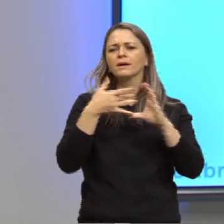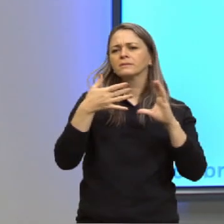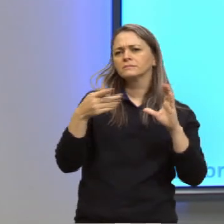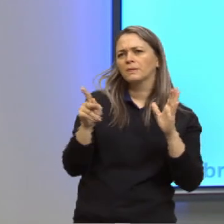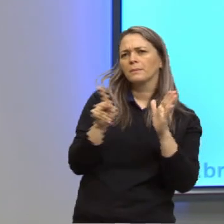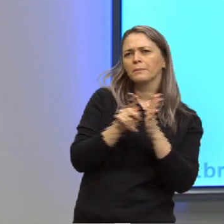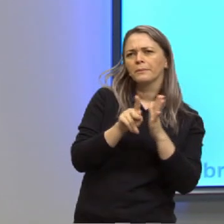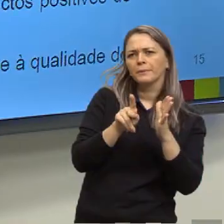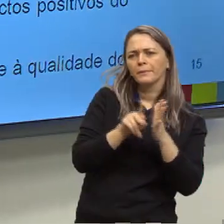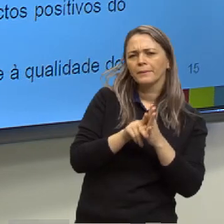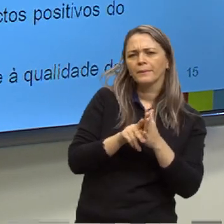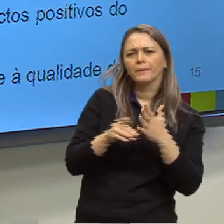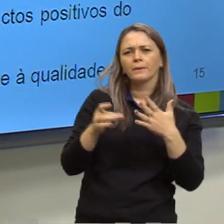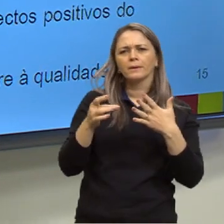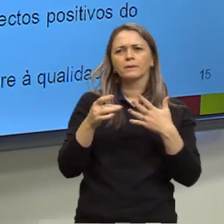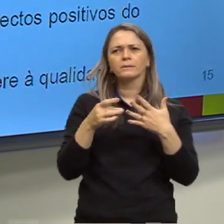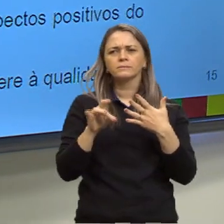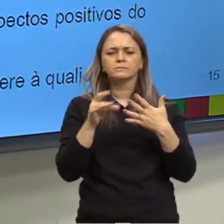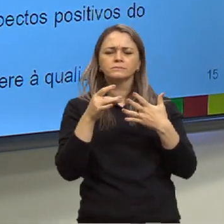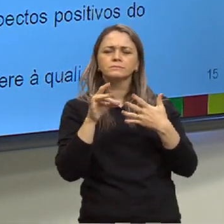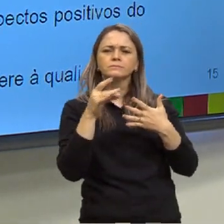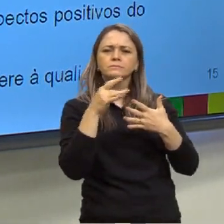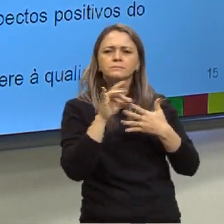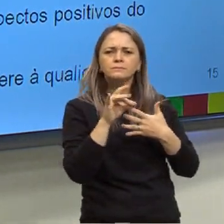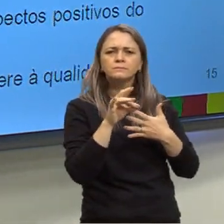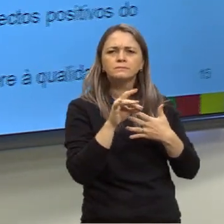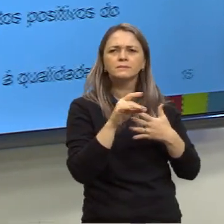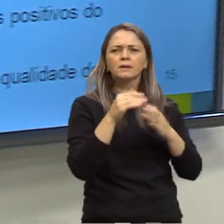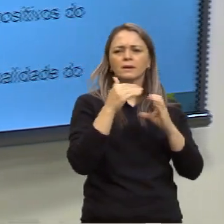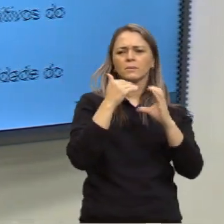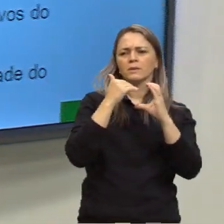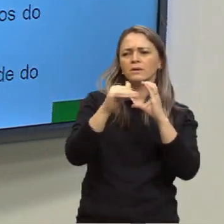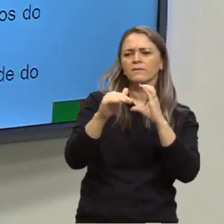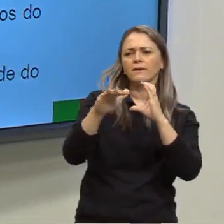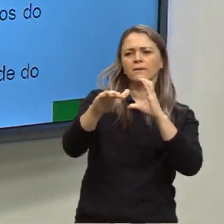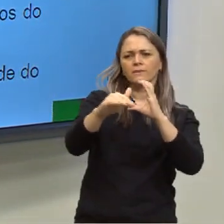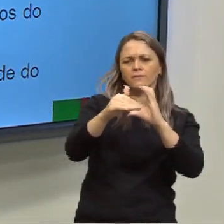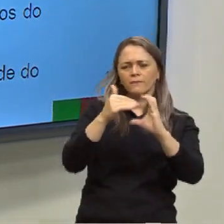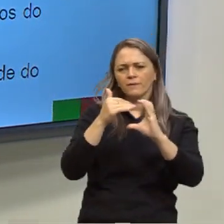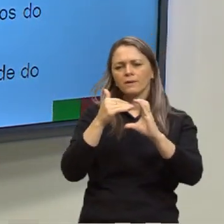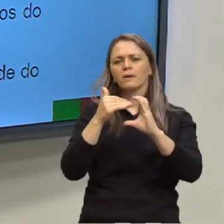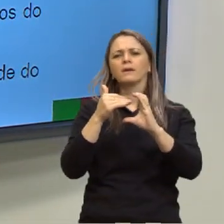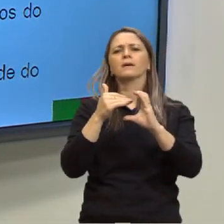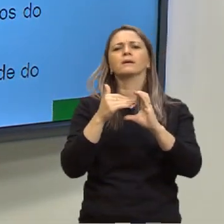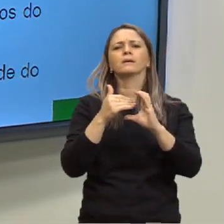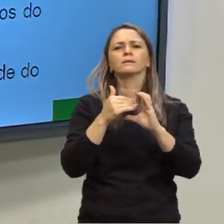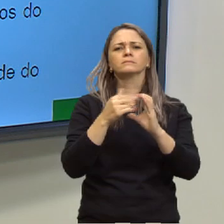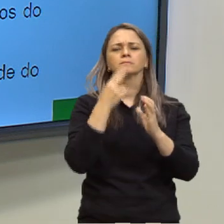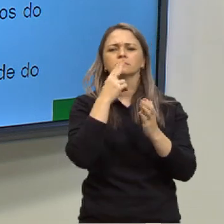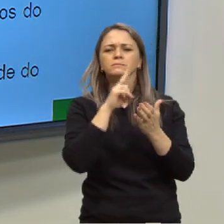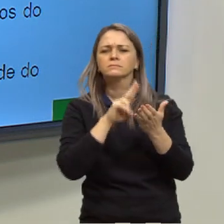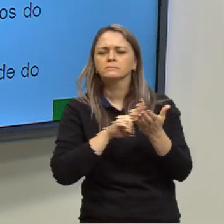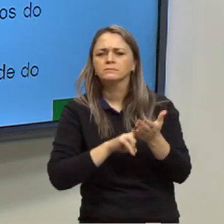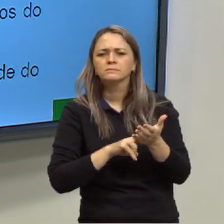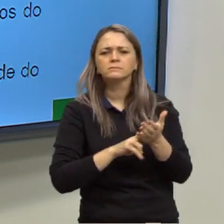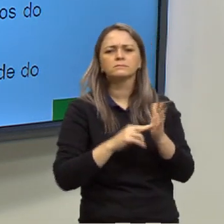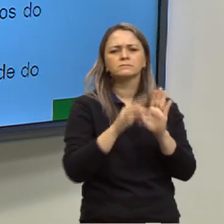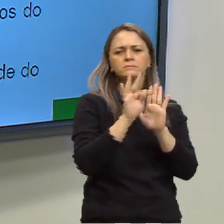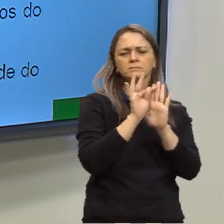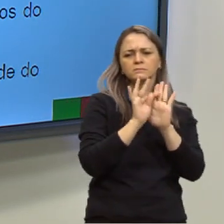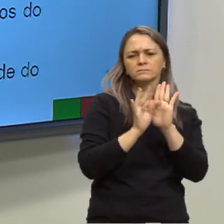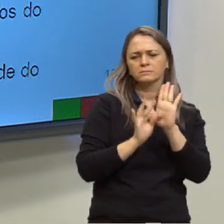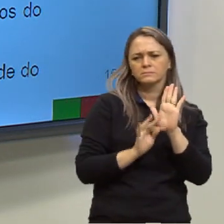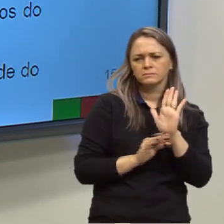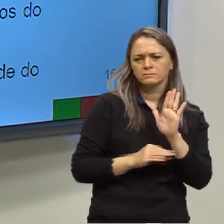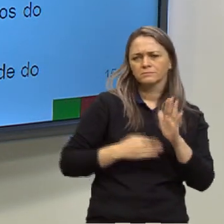comentei antes da carta. Tem um destinatário, tem um remetente, tem um corpo de texto, tem ali uma